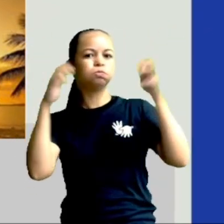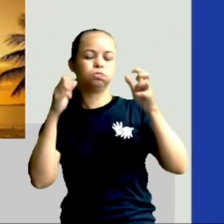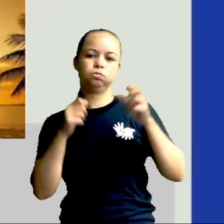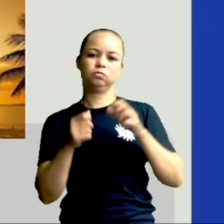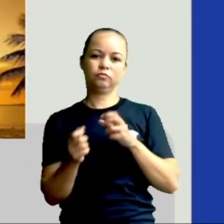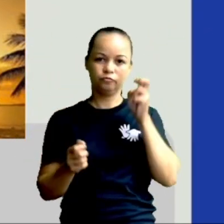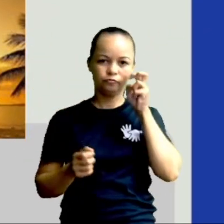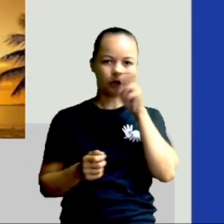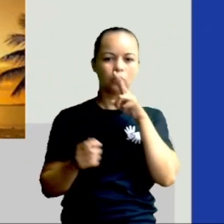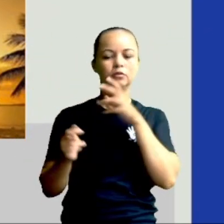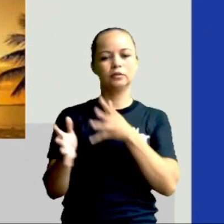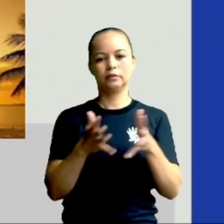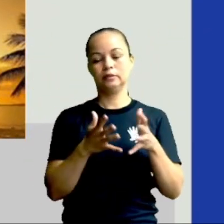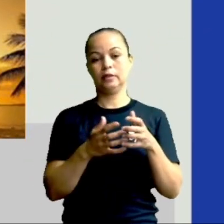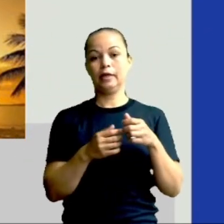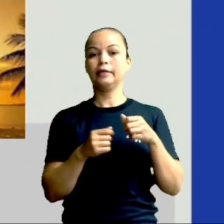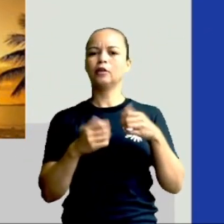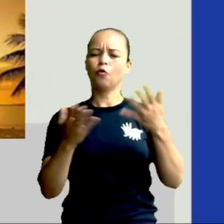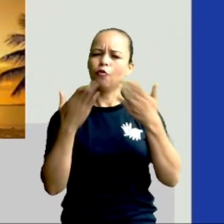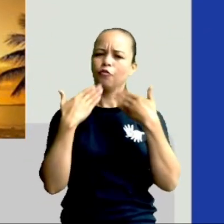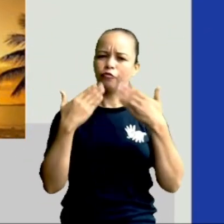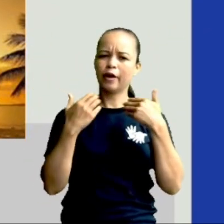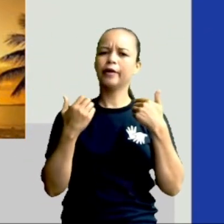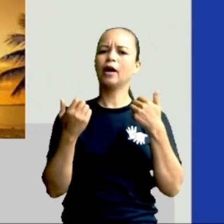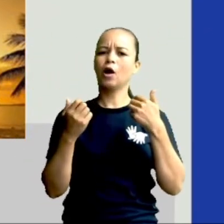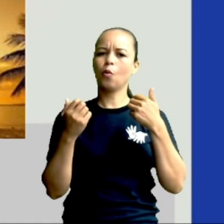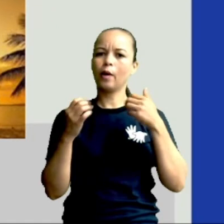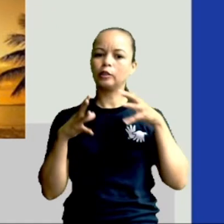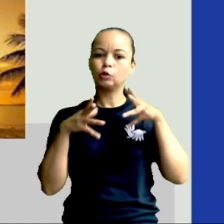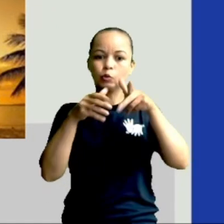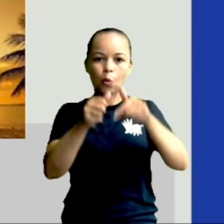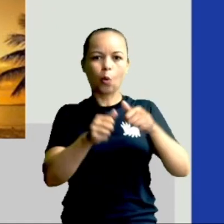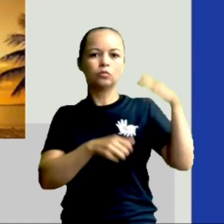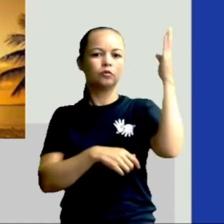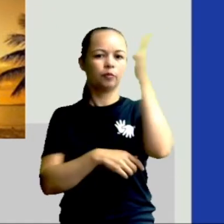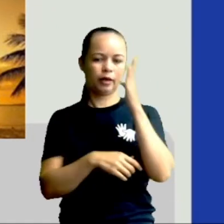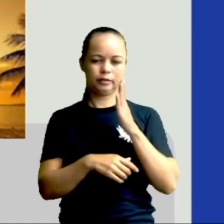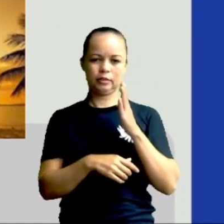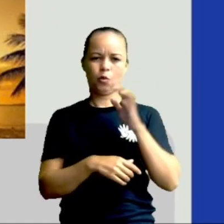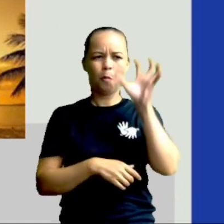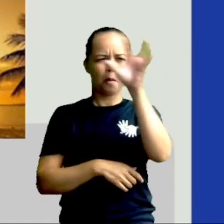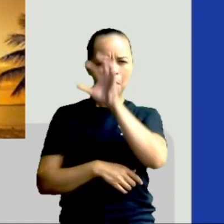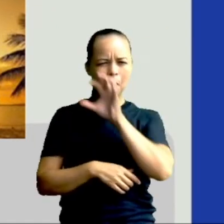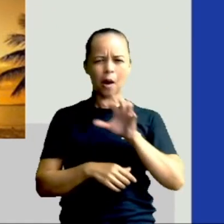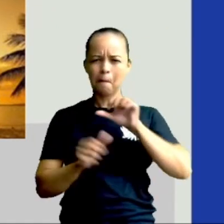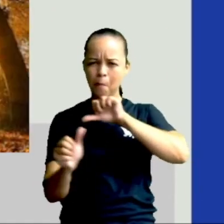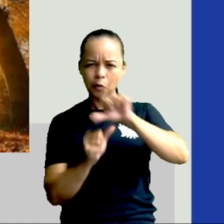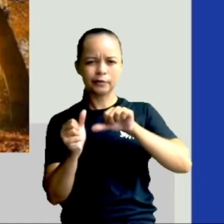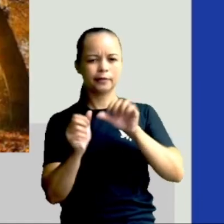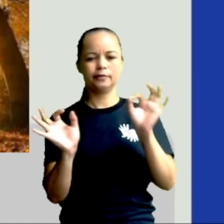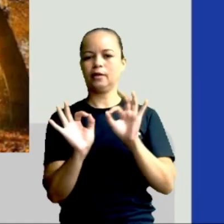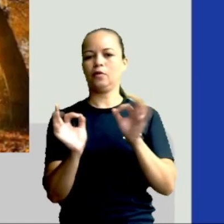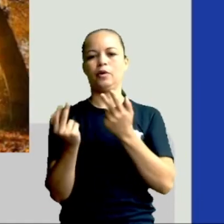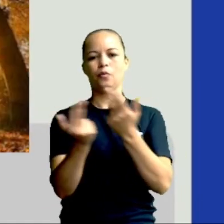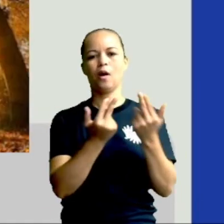Brasil, ele é verão no Brasil todo. Não muda muito de uma região para outra, não, tá bom?